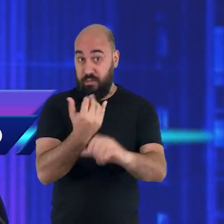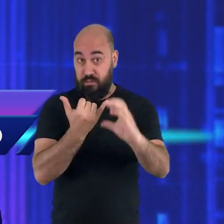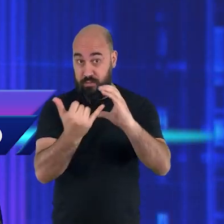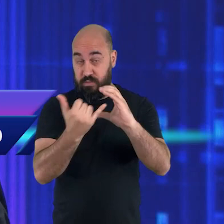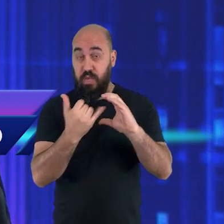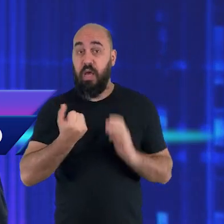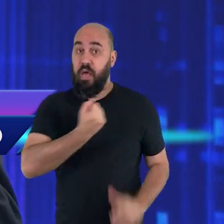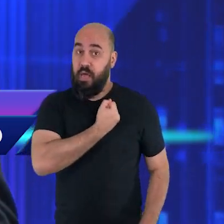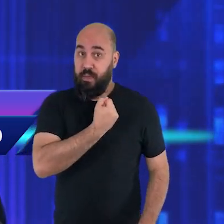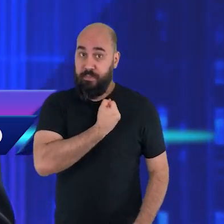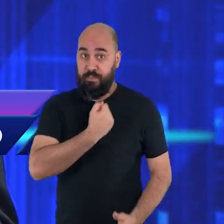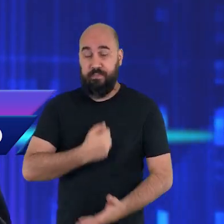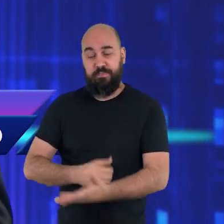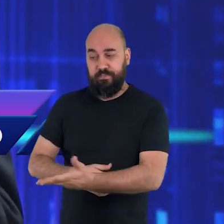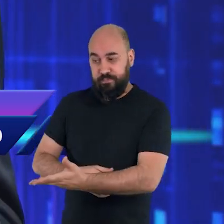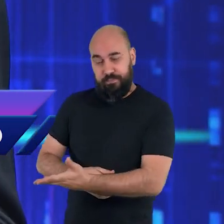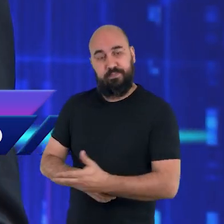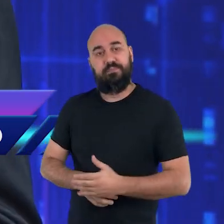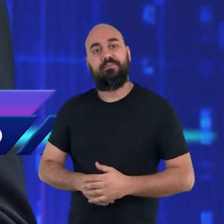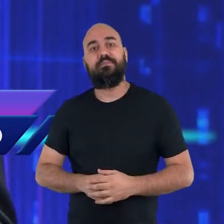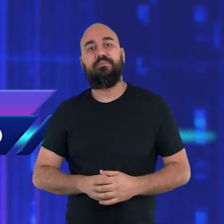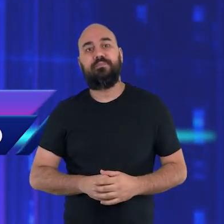Não tem problema. Tem um número de WhatsApp.